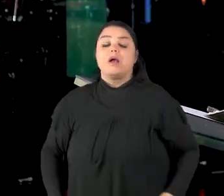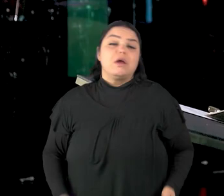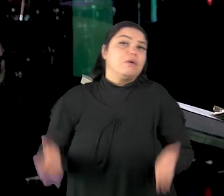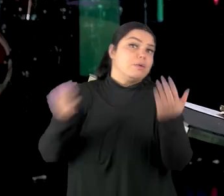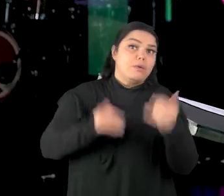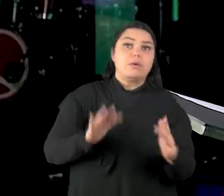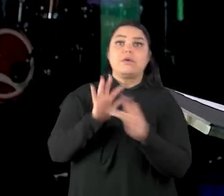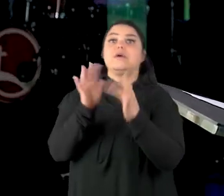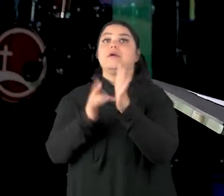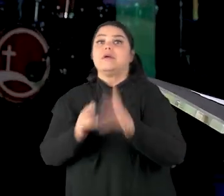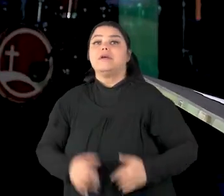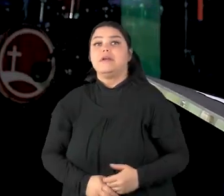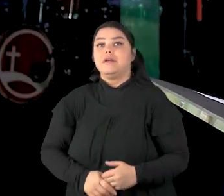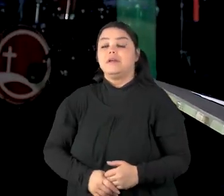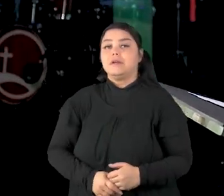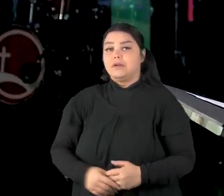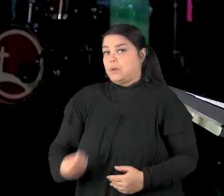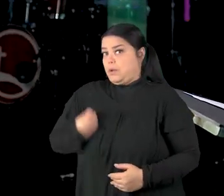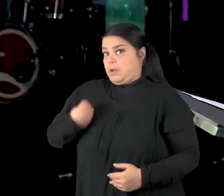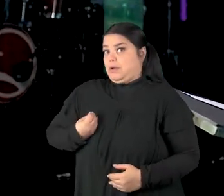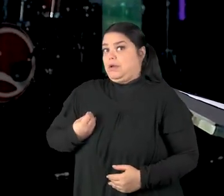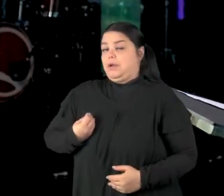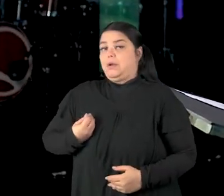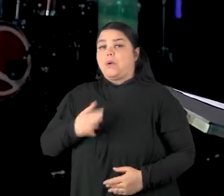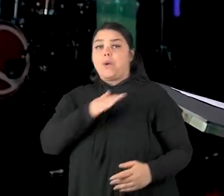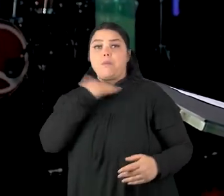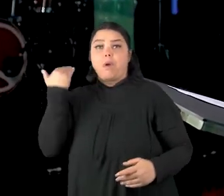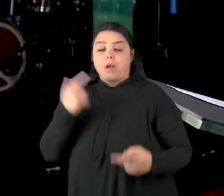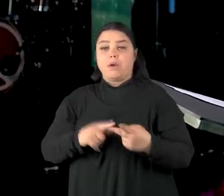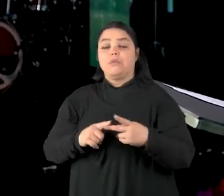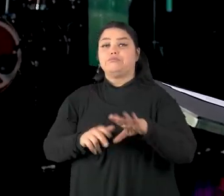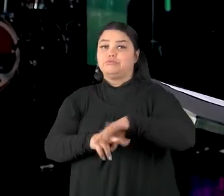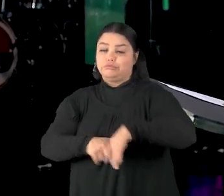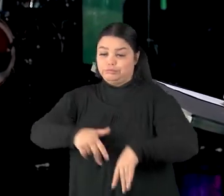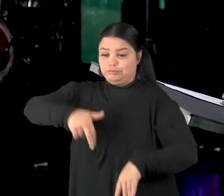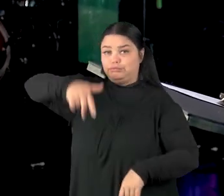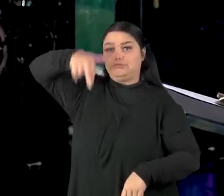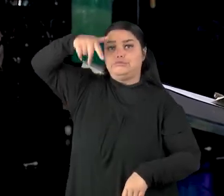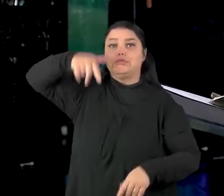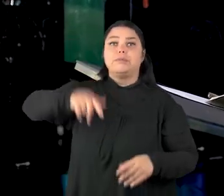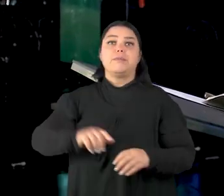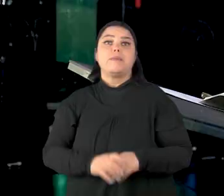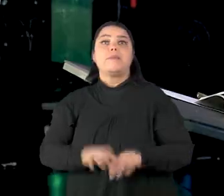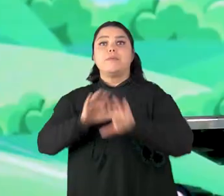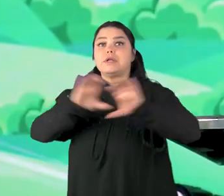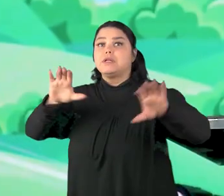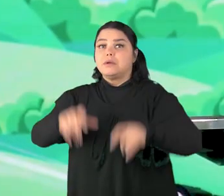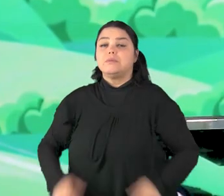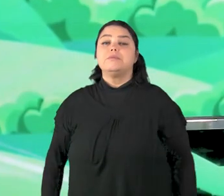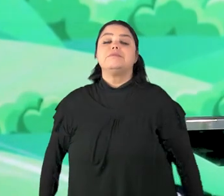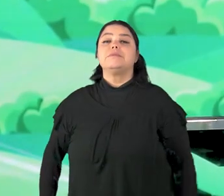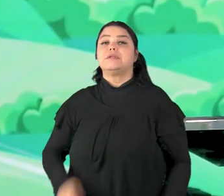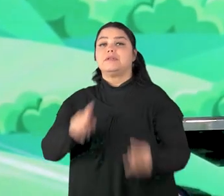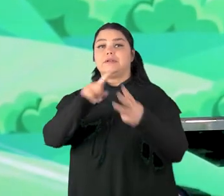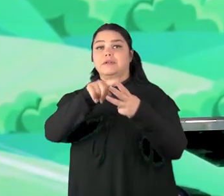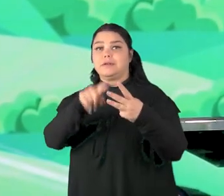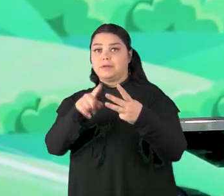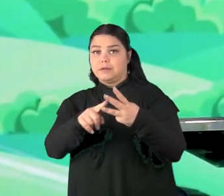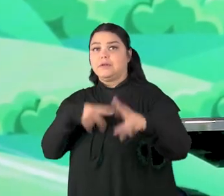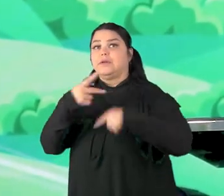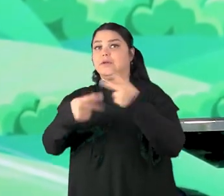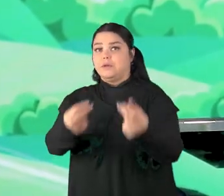vamos lá. Jesus, ele viveu, ele morreu, ele ressuscitou e aí ele deixou três